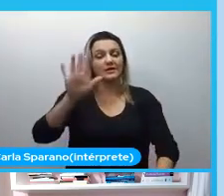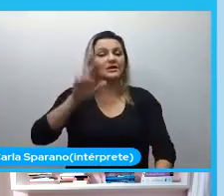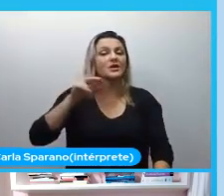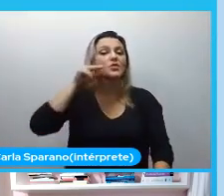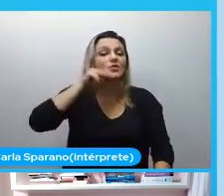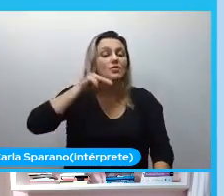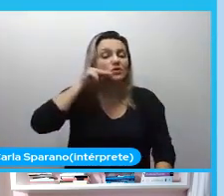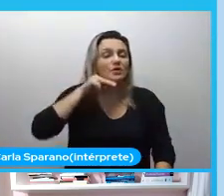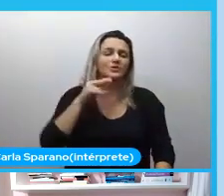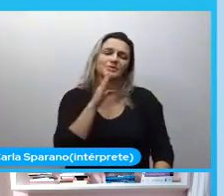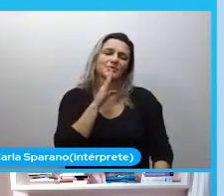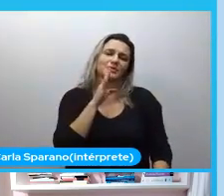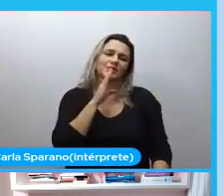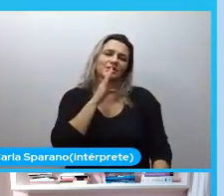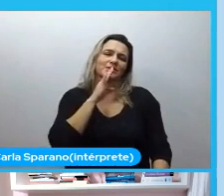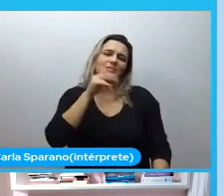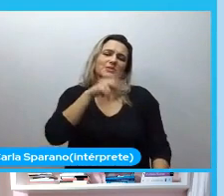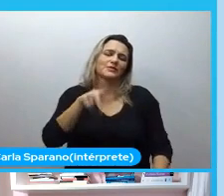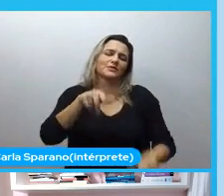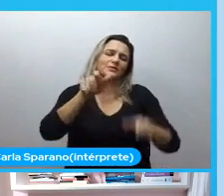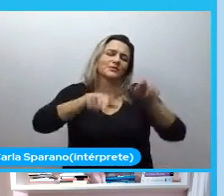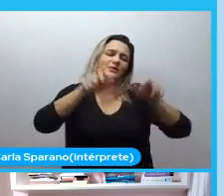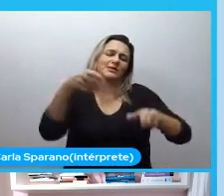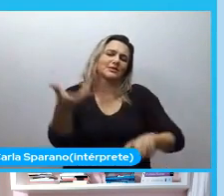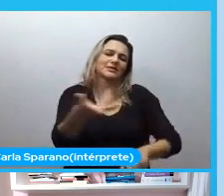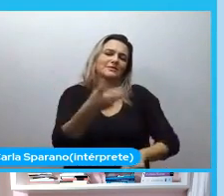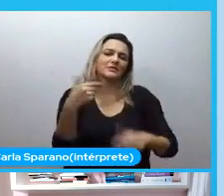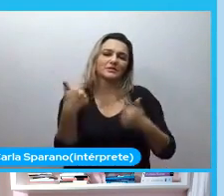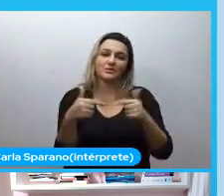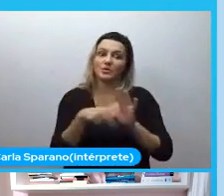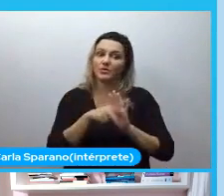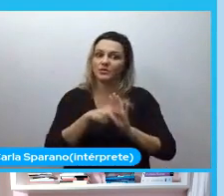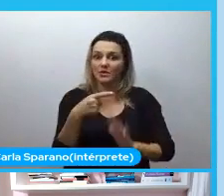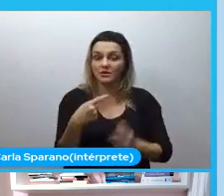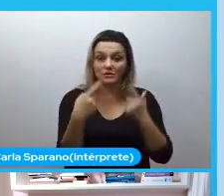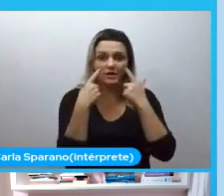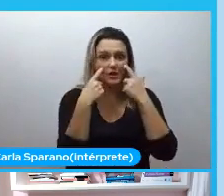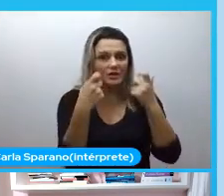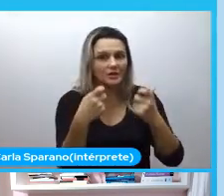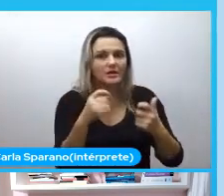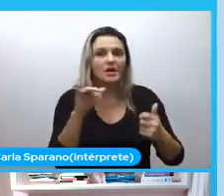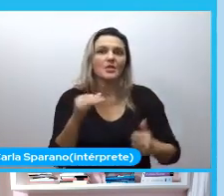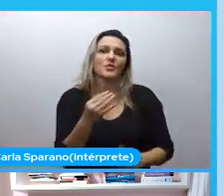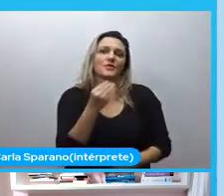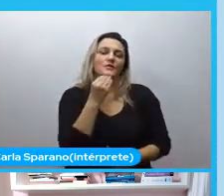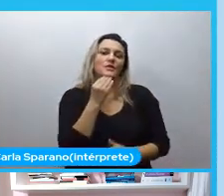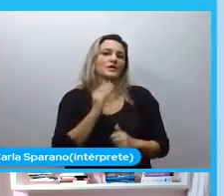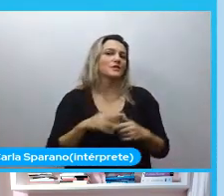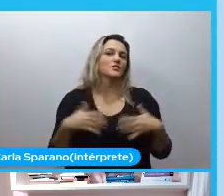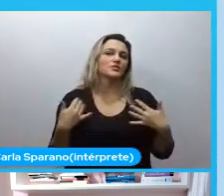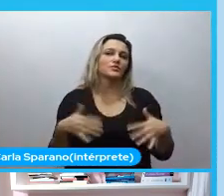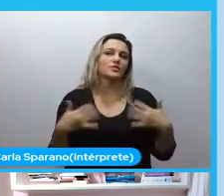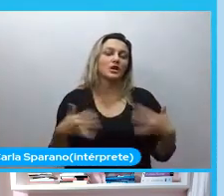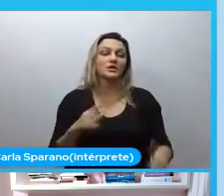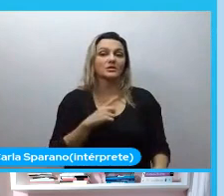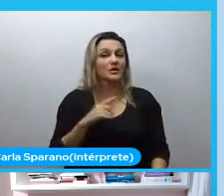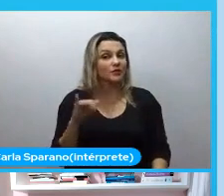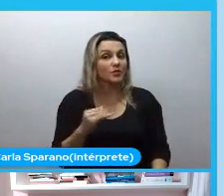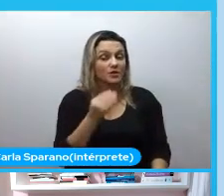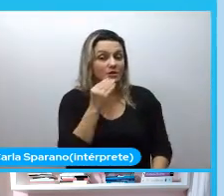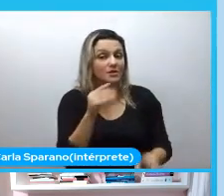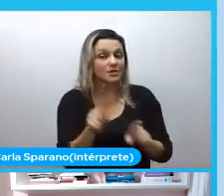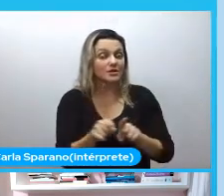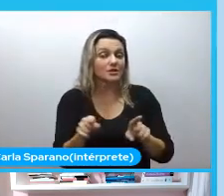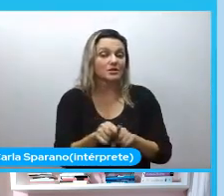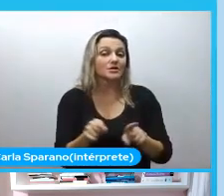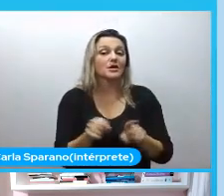professoras incríveis. Trabalhei em projetos muito interessantes. Eu tentei aproveitar ao máximo. Eu tive uma oportunidade também incrível de